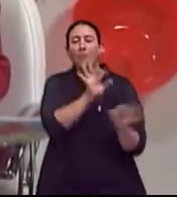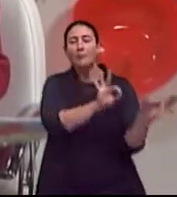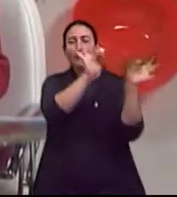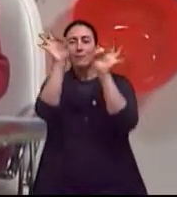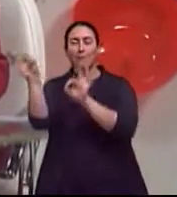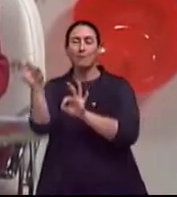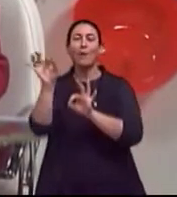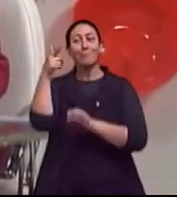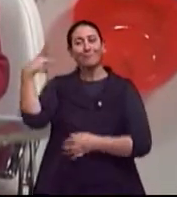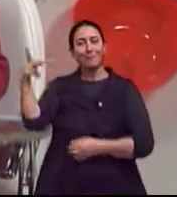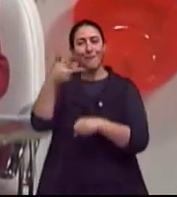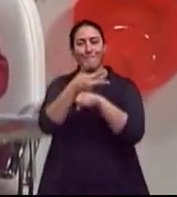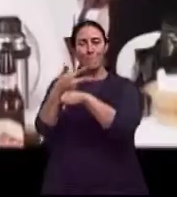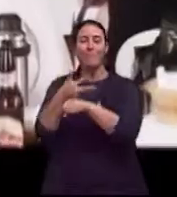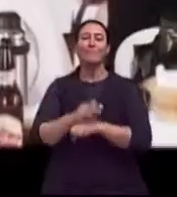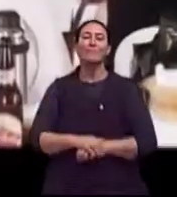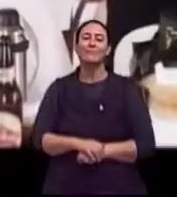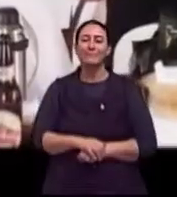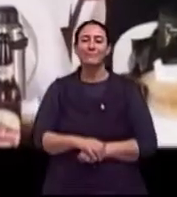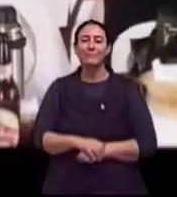maravilhoso. Vamos lá?